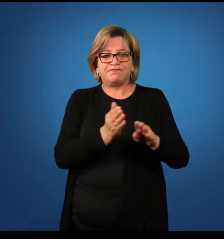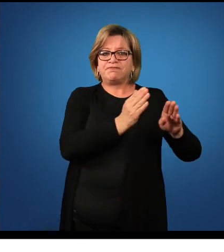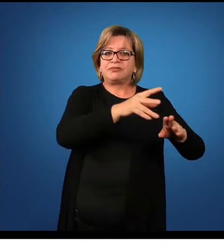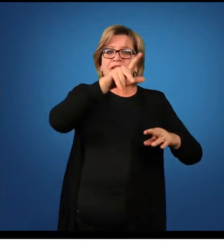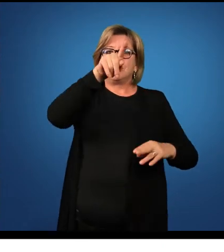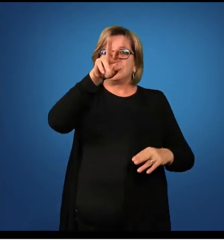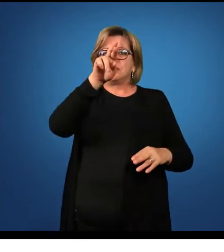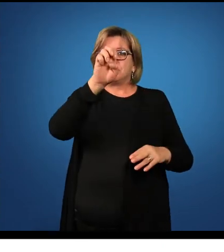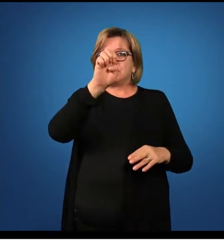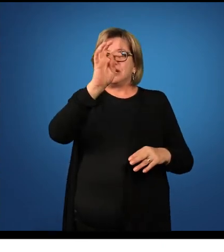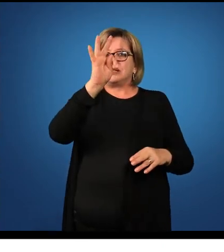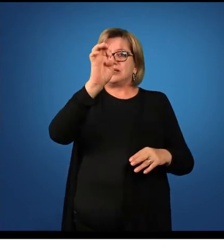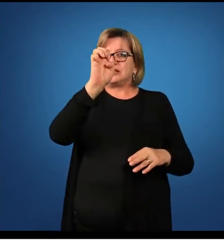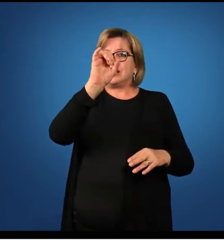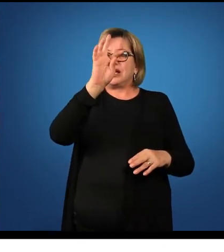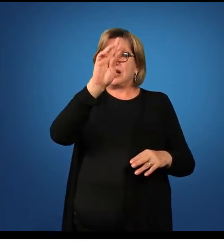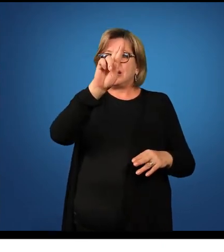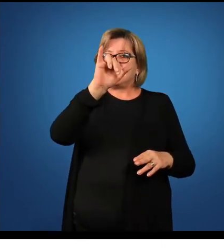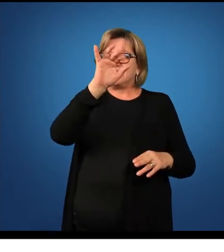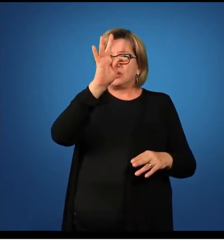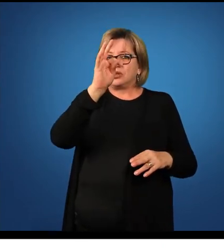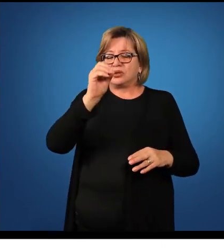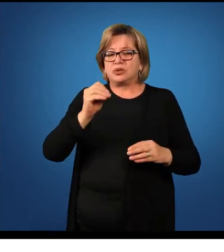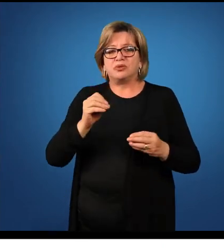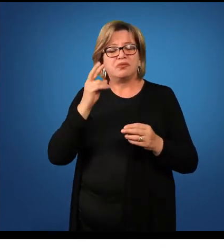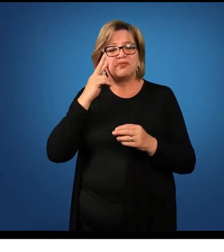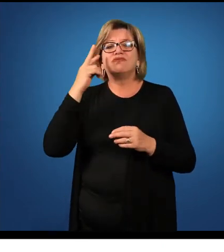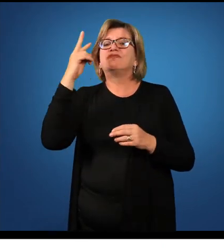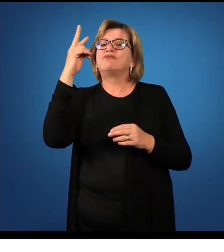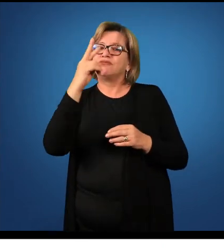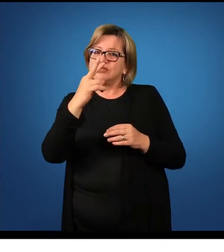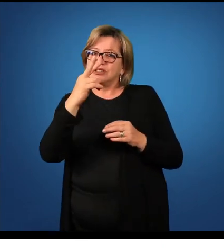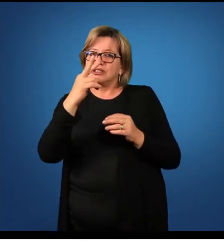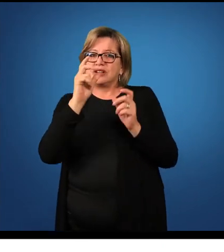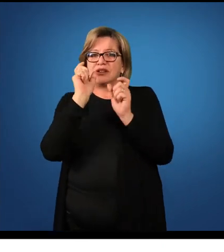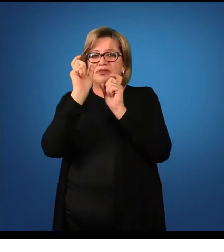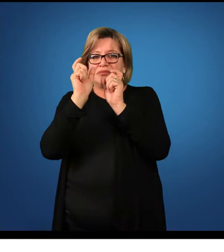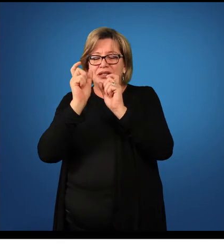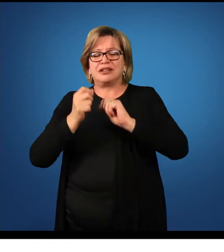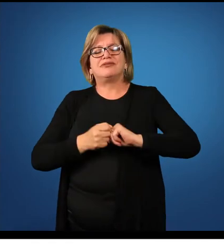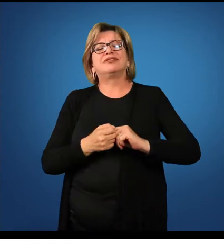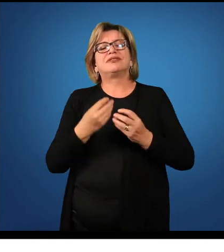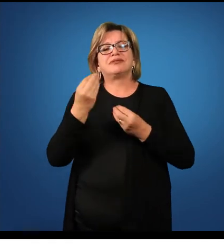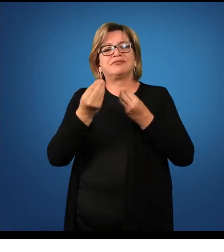no le, dje, bam.